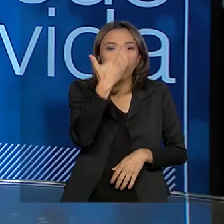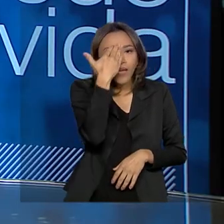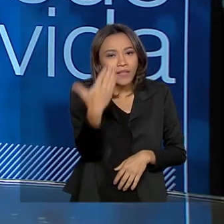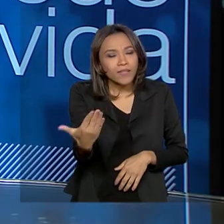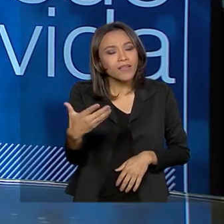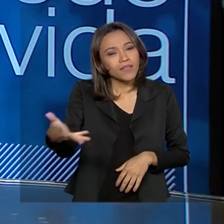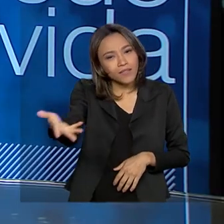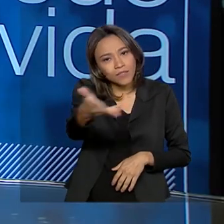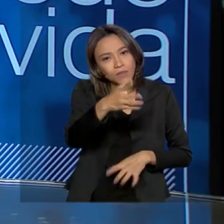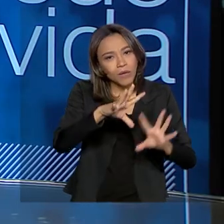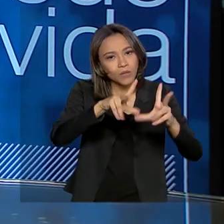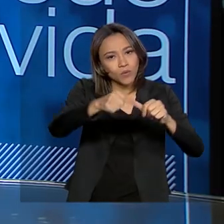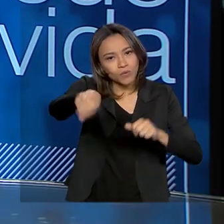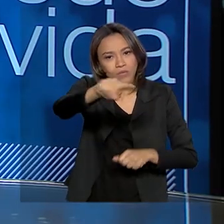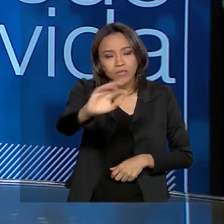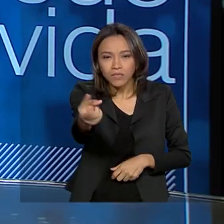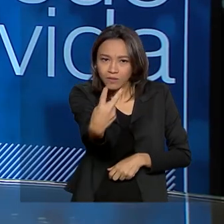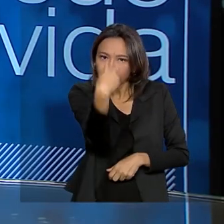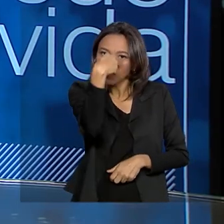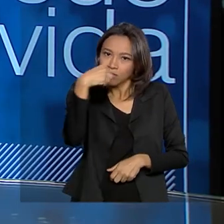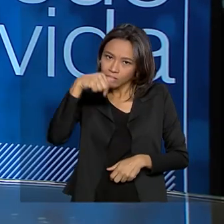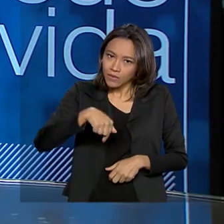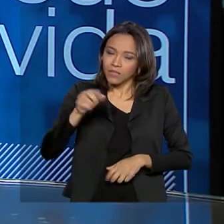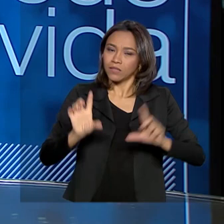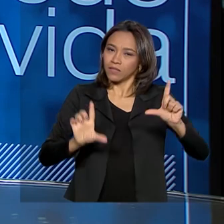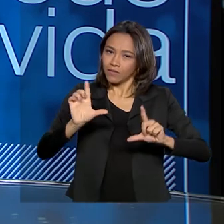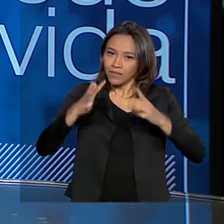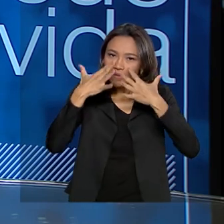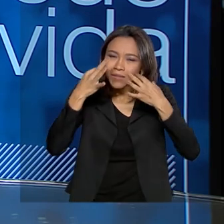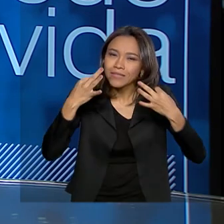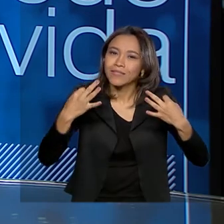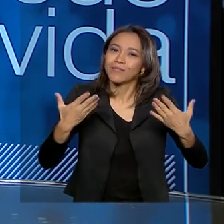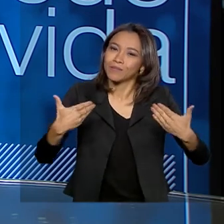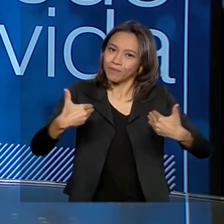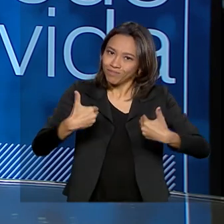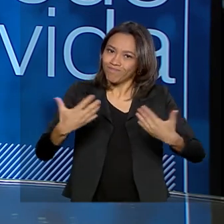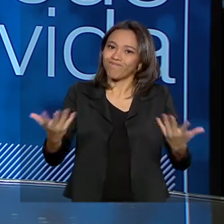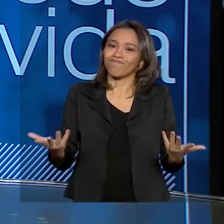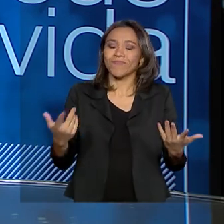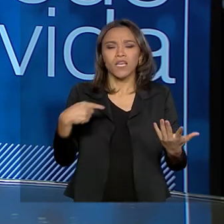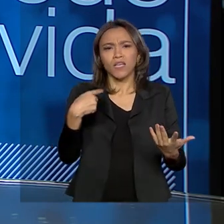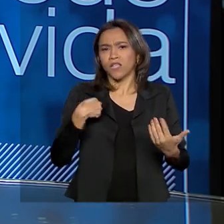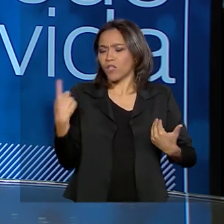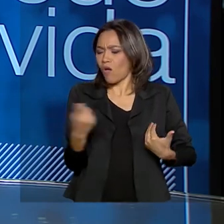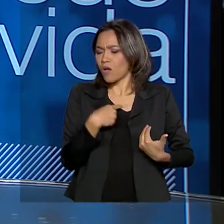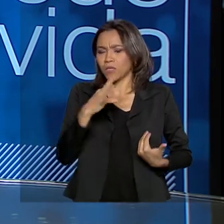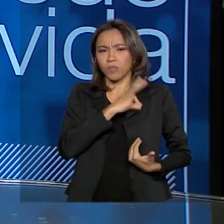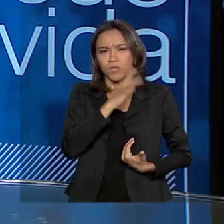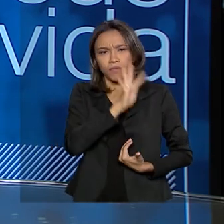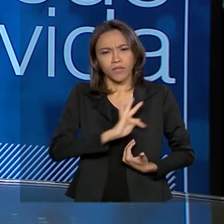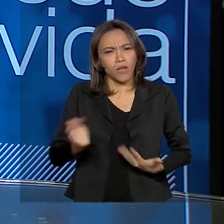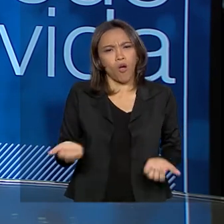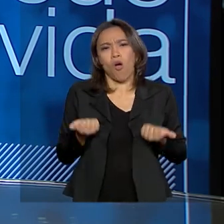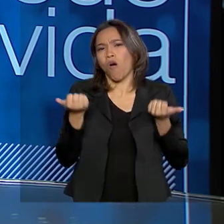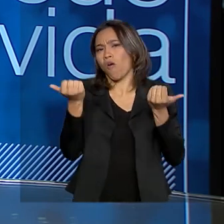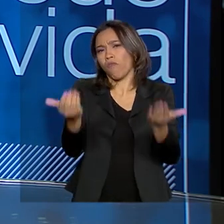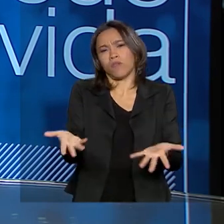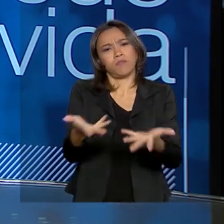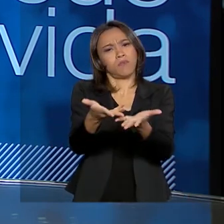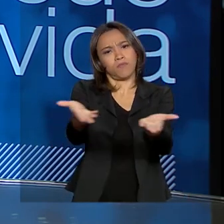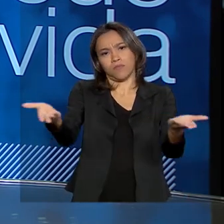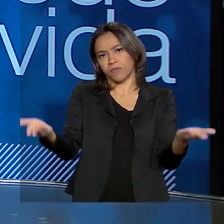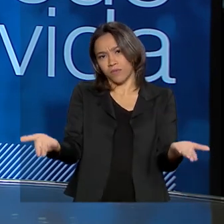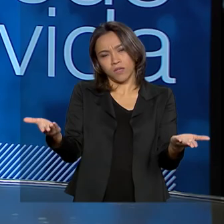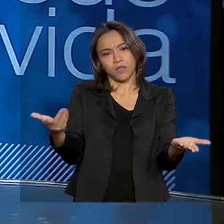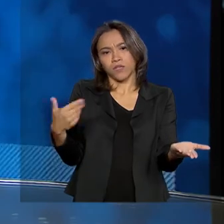os ouvintes, né? Que prestaram atenção conosco, né? E aqui colocar sempre a nossa instituição, a PRF, à disposição da população,